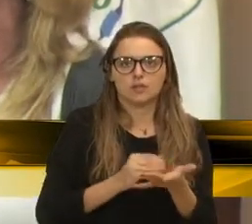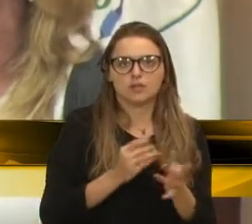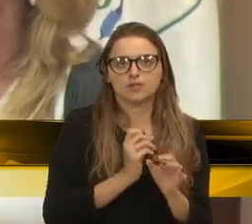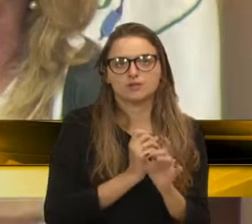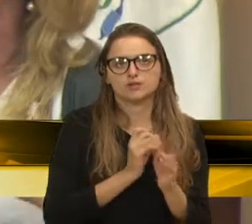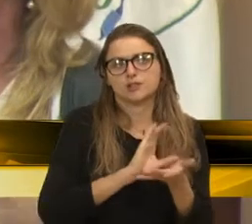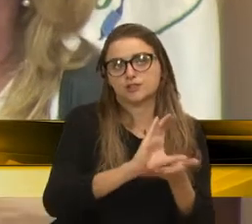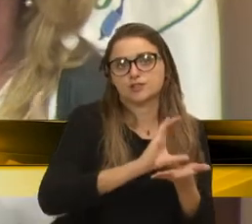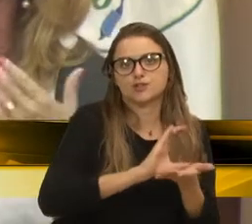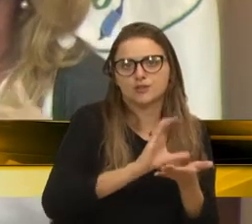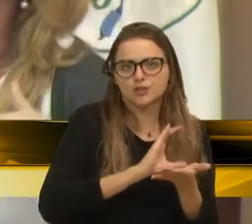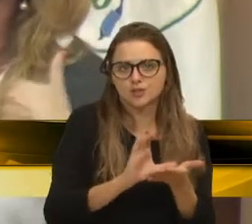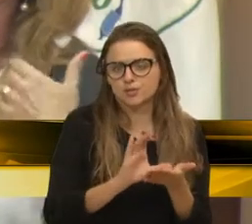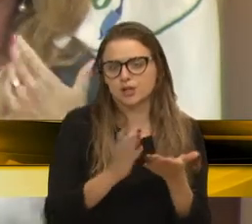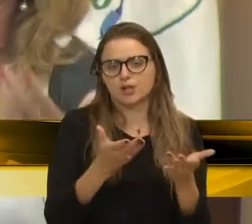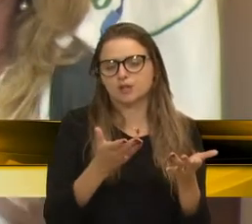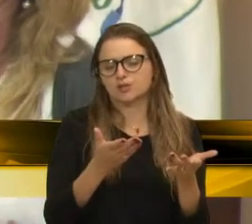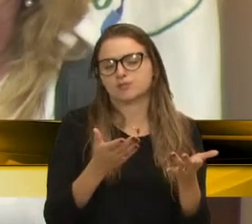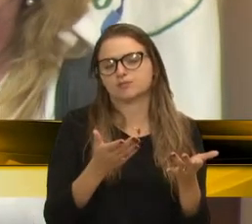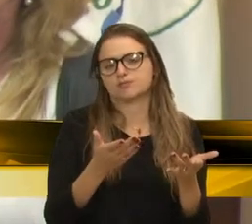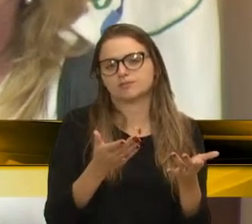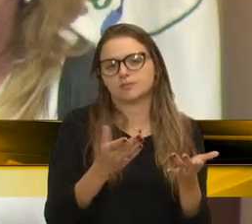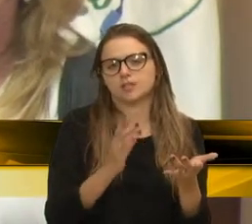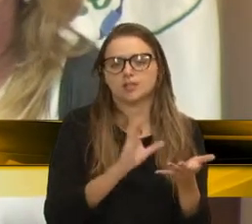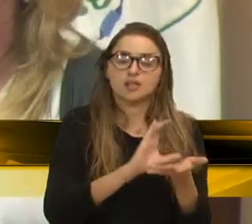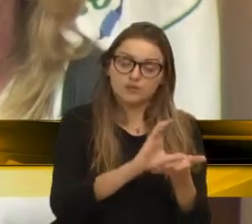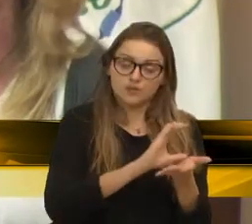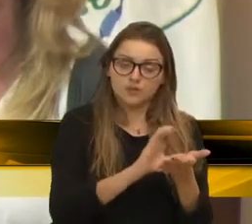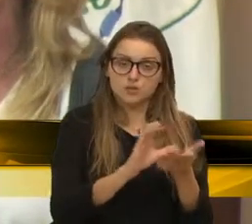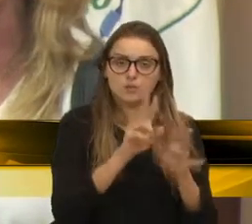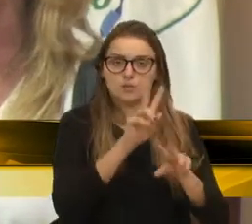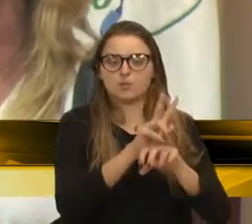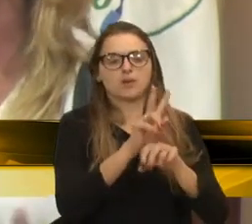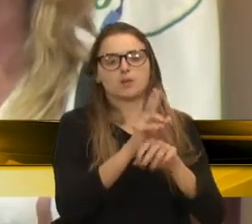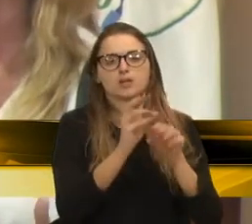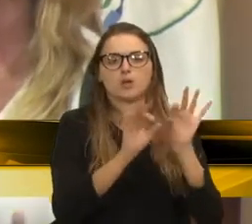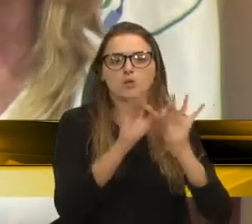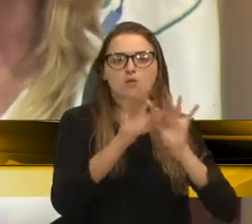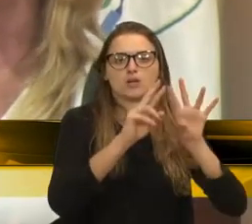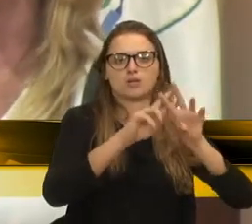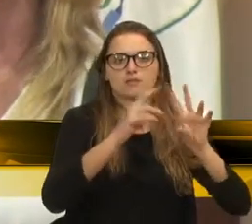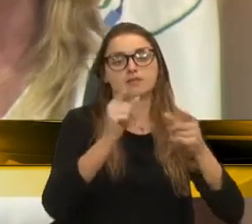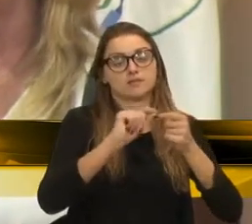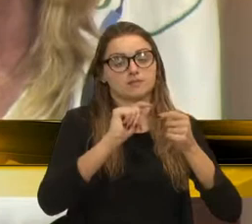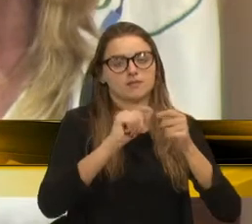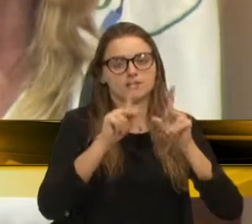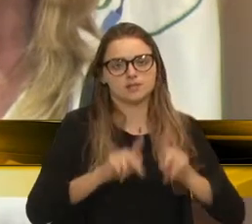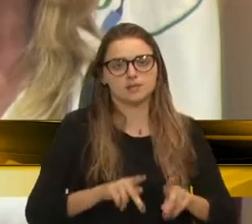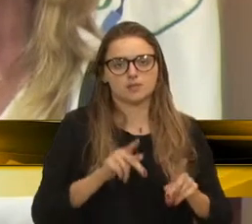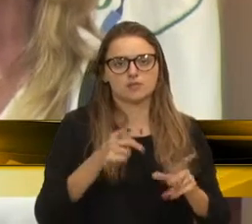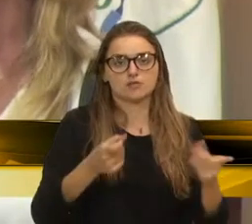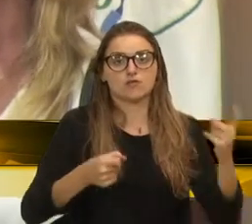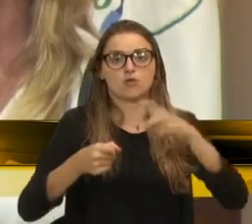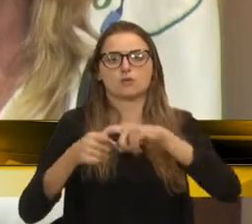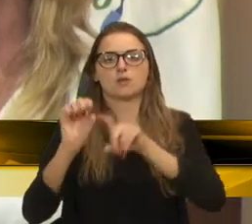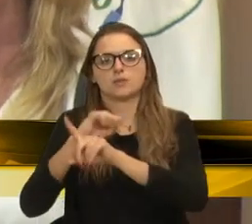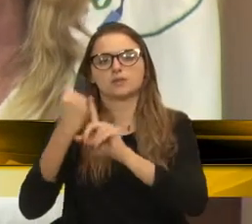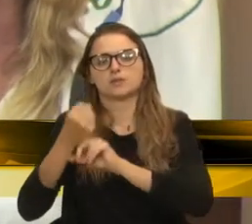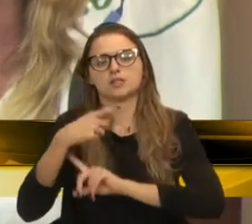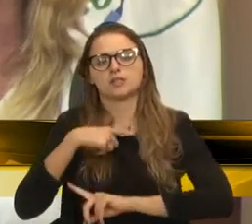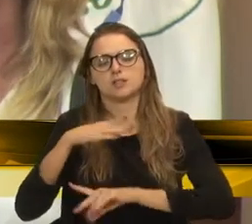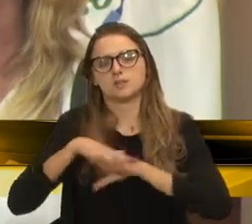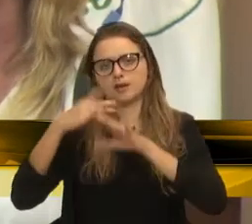investimento nesse sistema, ela é geradora da violência. Hoje,